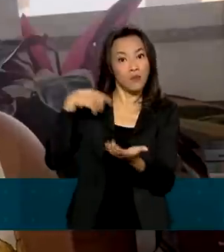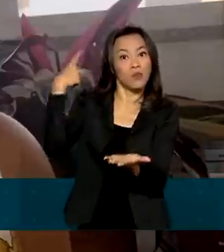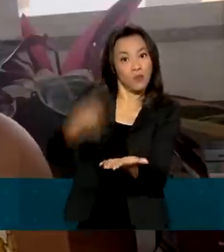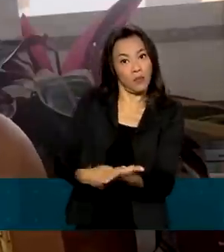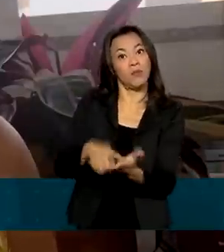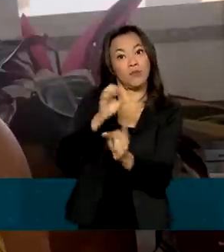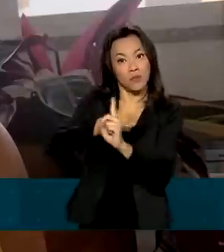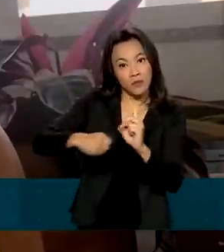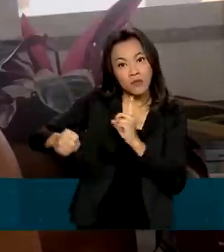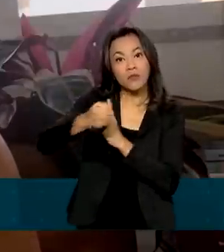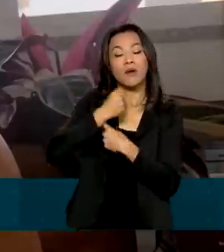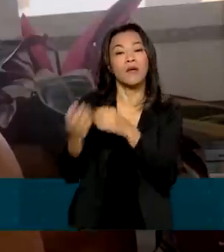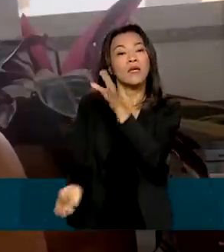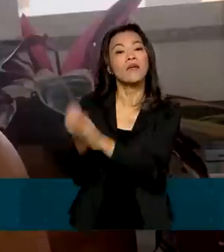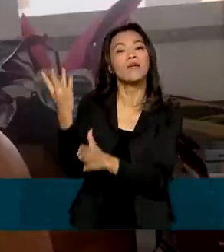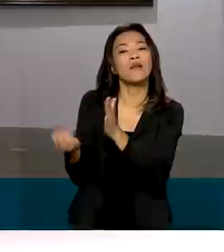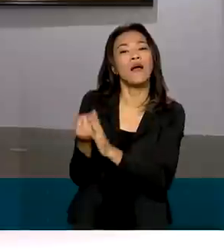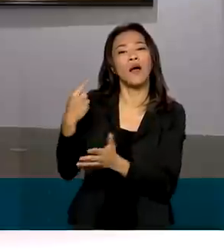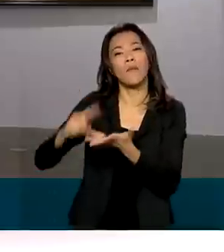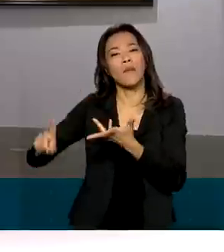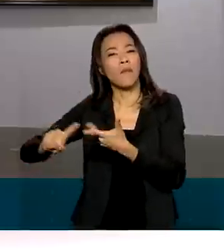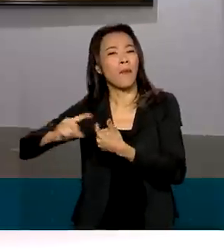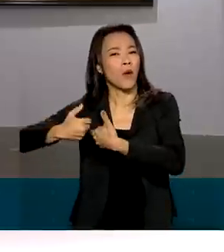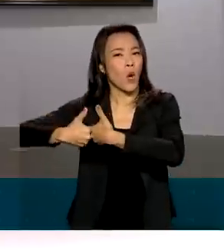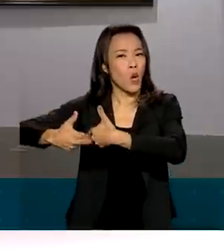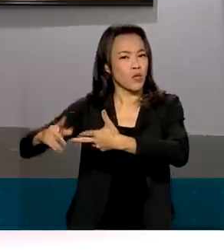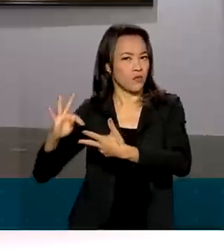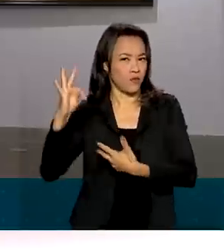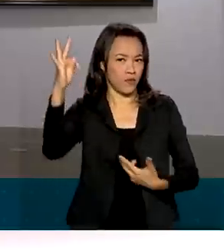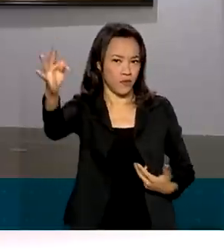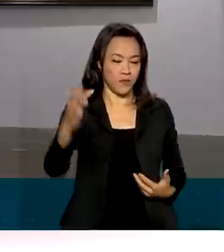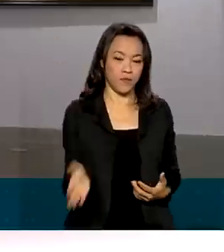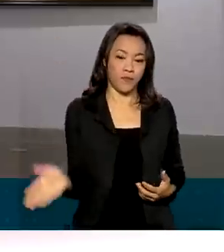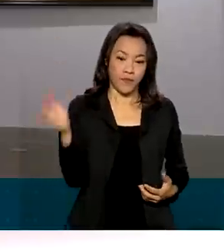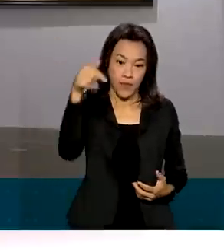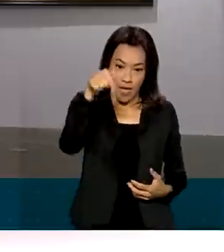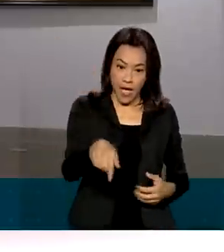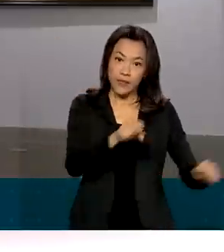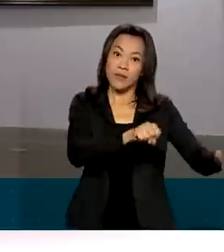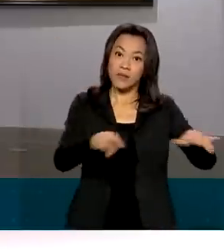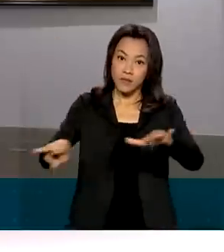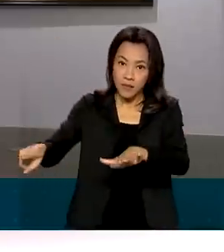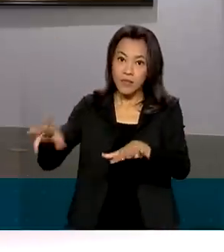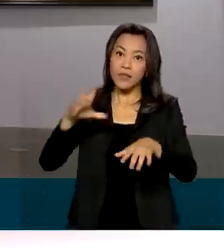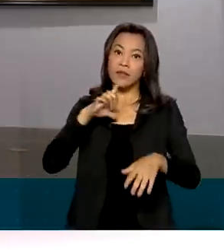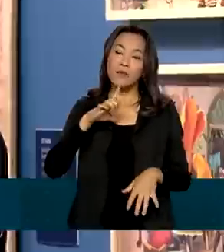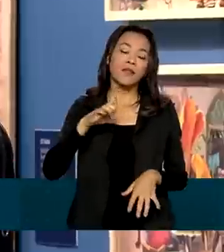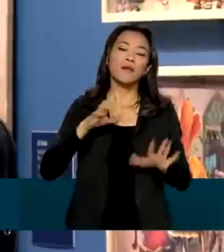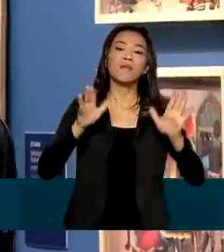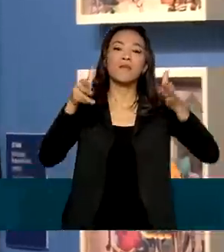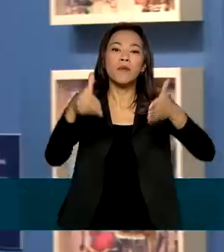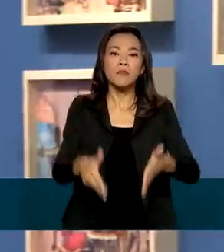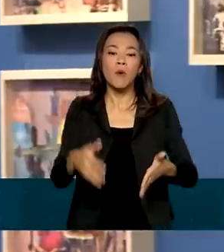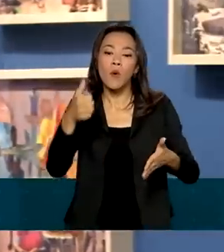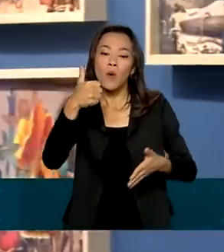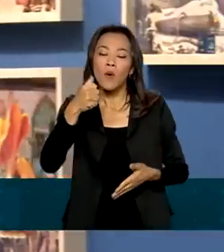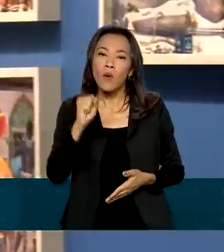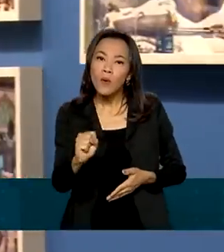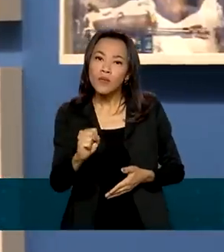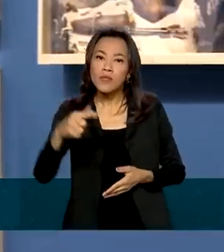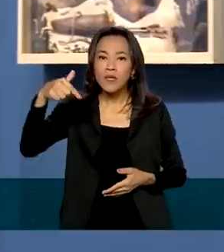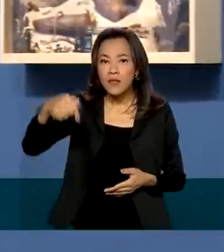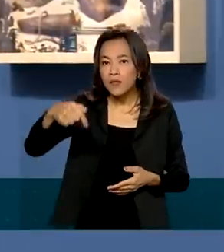e criação de repertório para o futuro. Neste ano, a Semana de Museus conta com a participação de 877